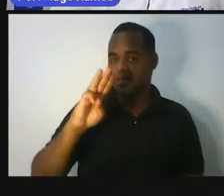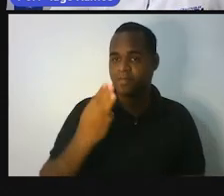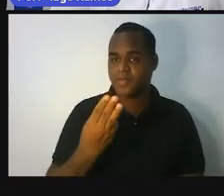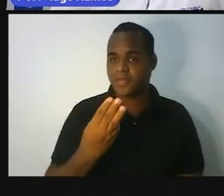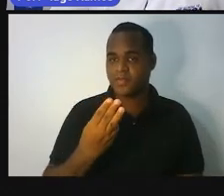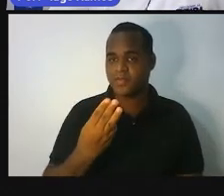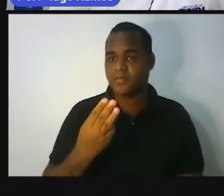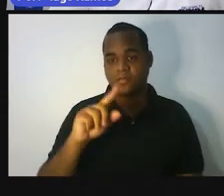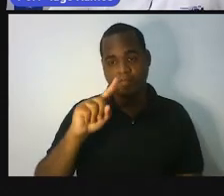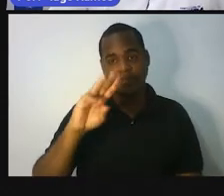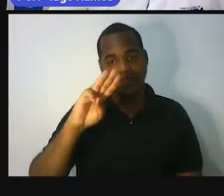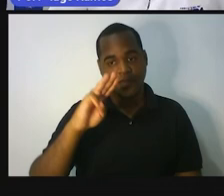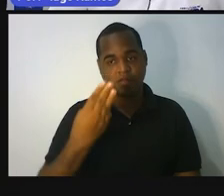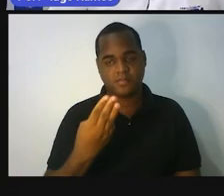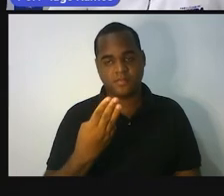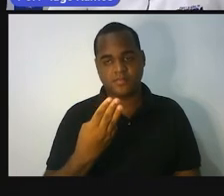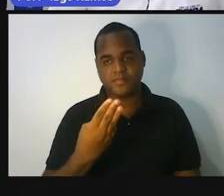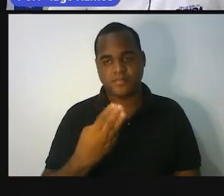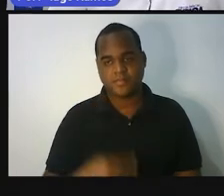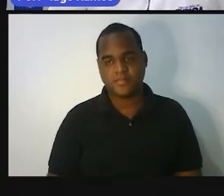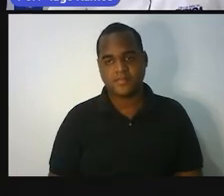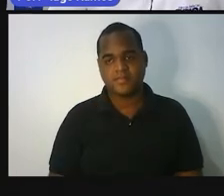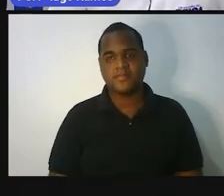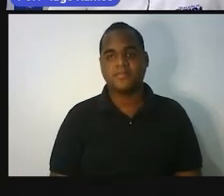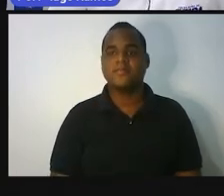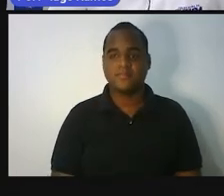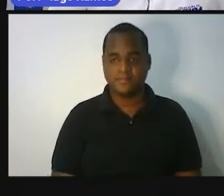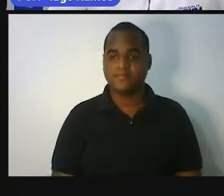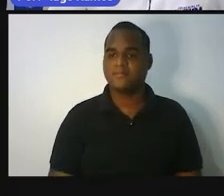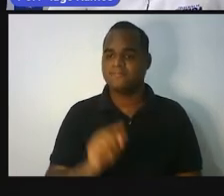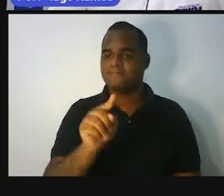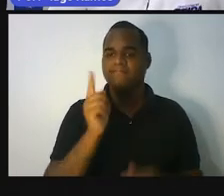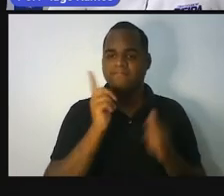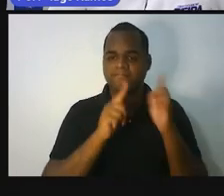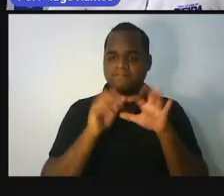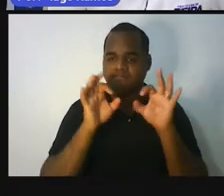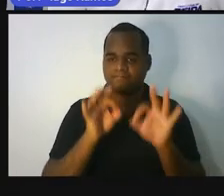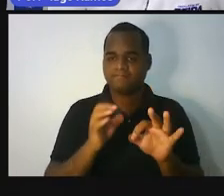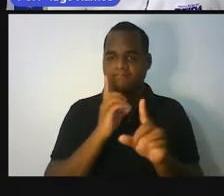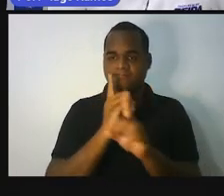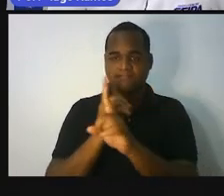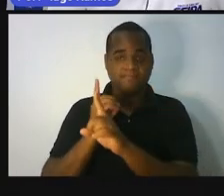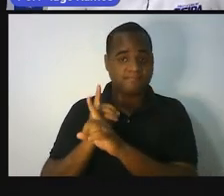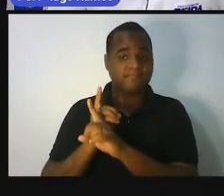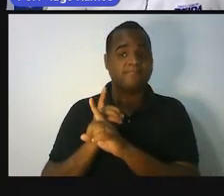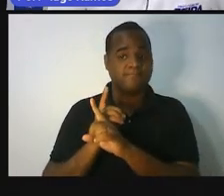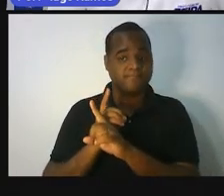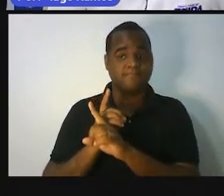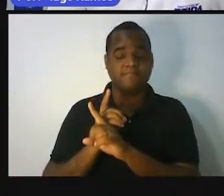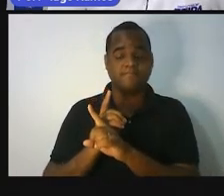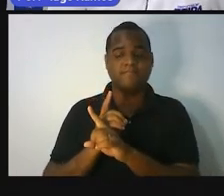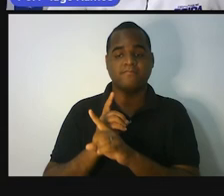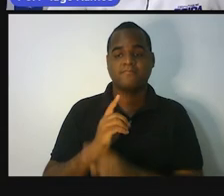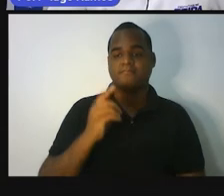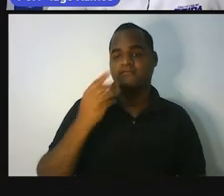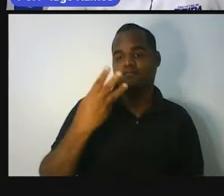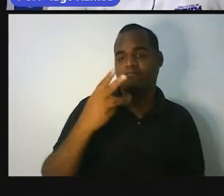Um milhão. Quando você achar o resultado, você vai achar 35